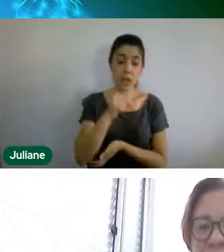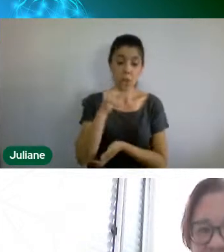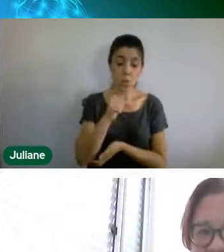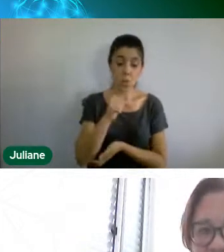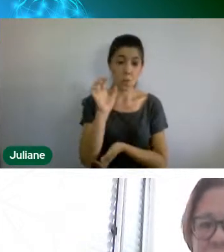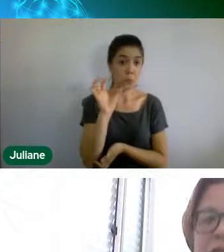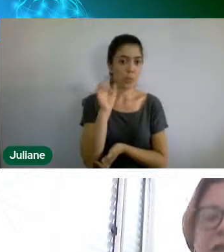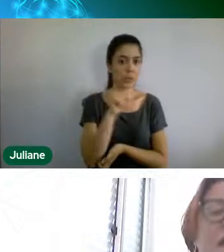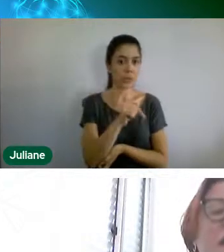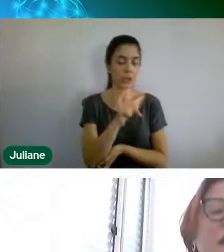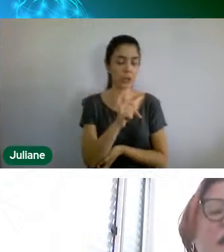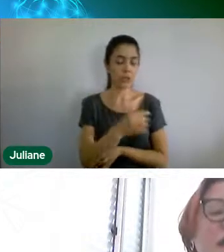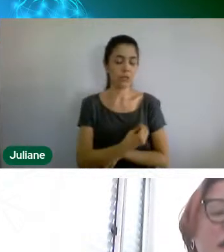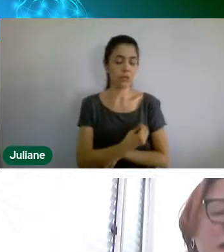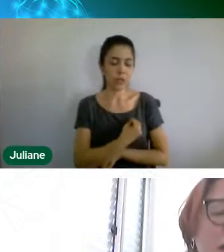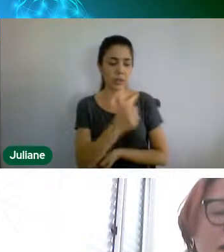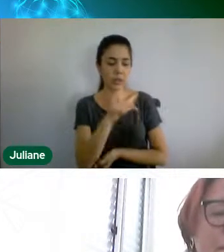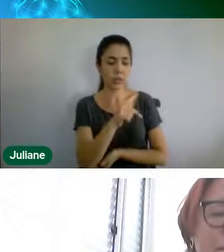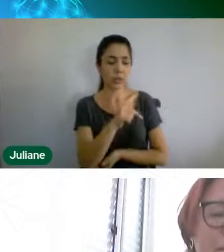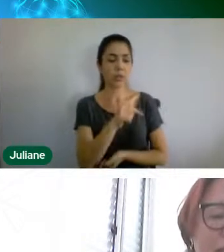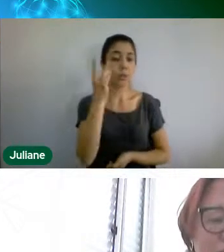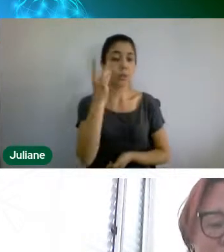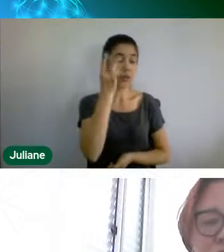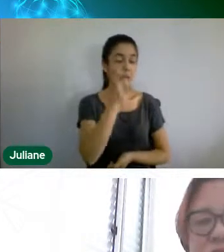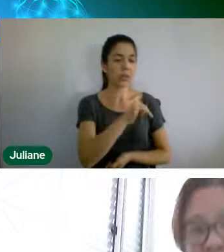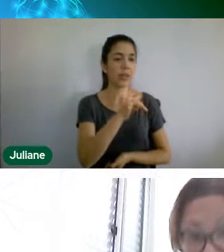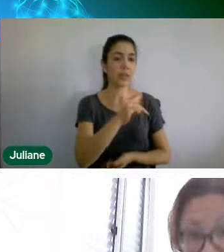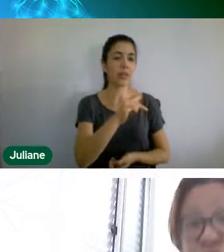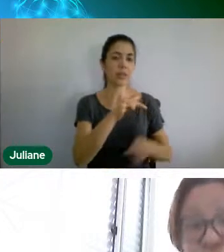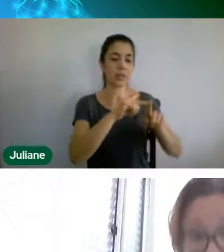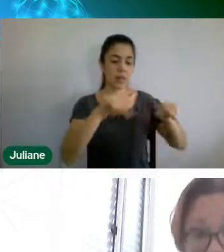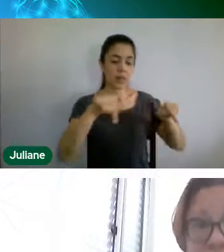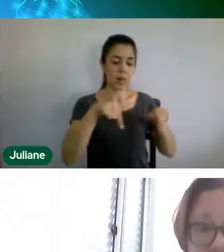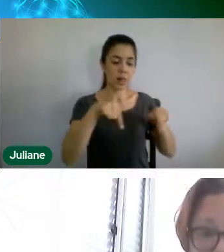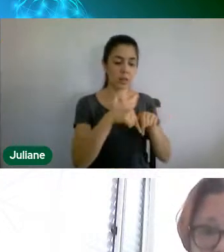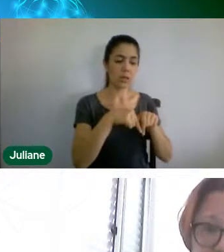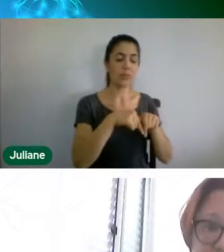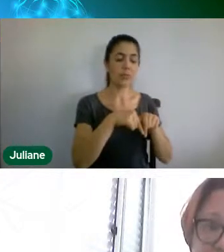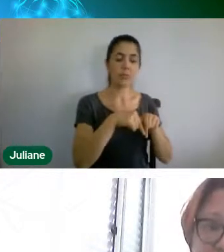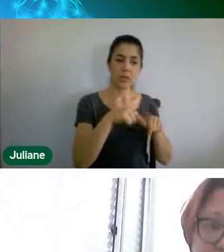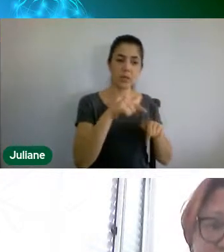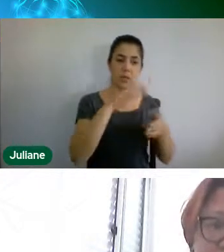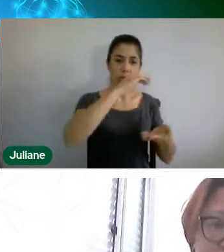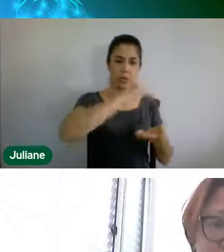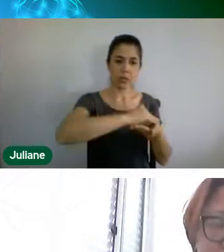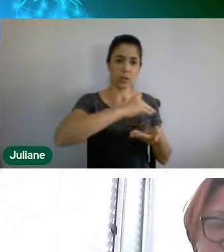na sala ali, este ano ela está virtual ainda,